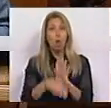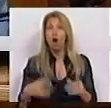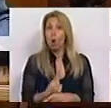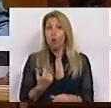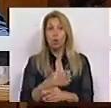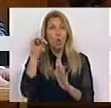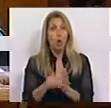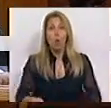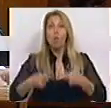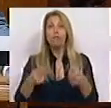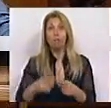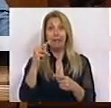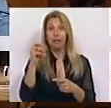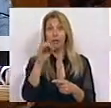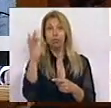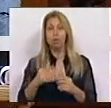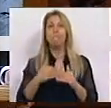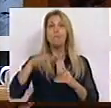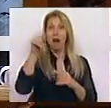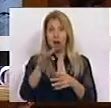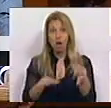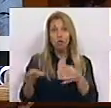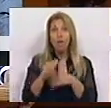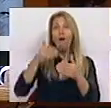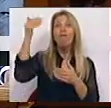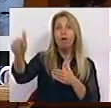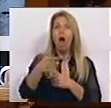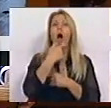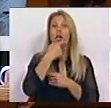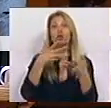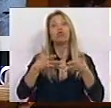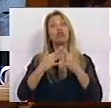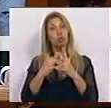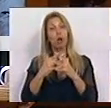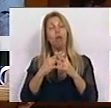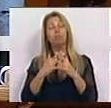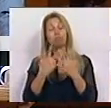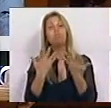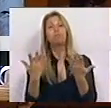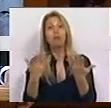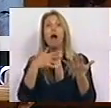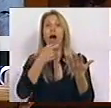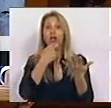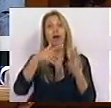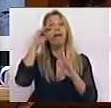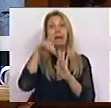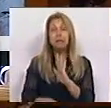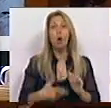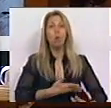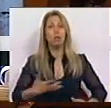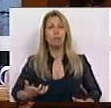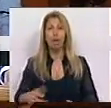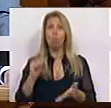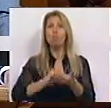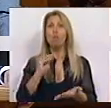investimento superior a 30%. Este ajustamento externo só seria estrutural se a recessão, o desemprego, a pobreza,